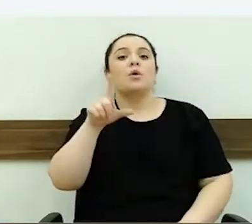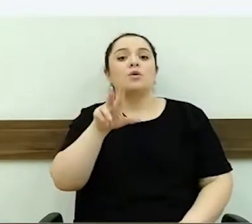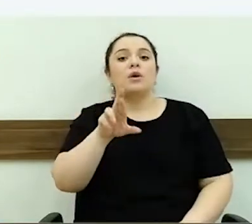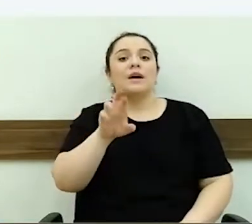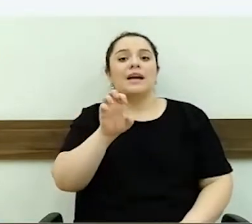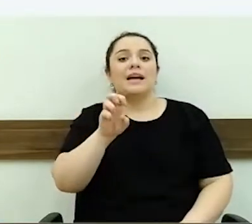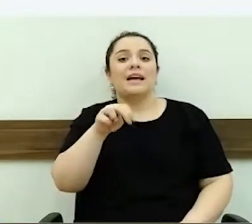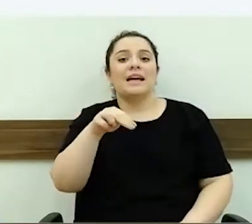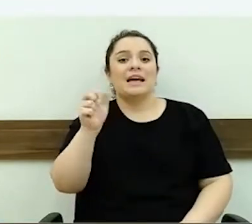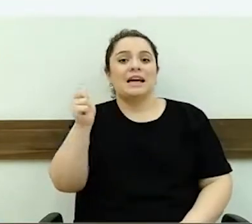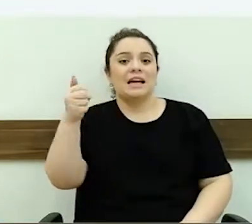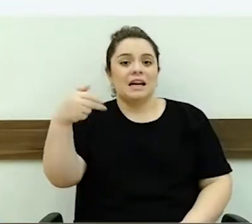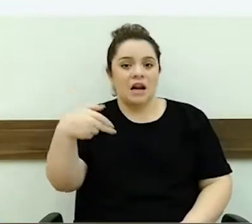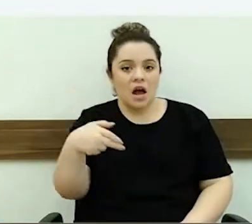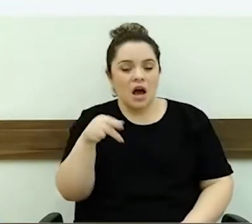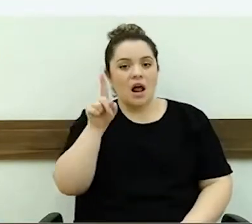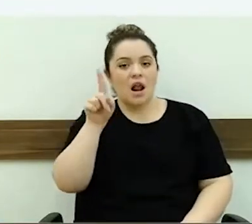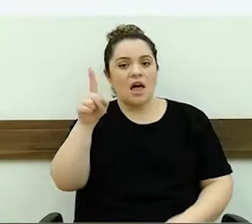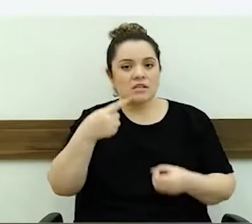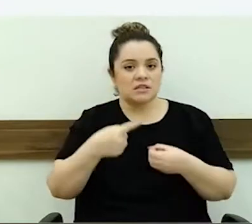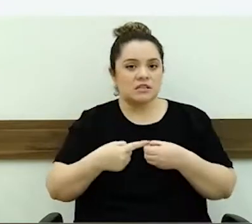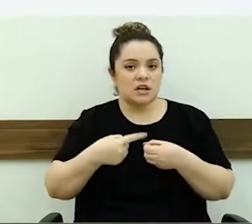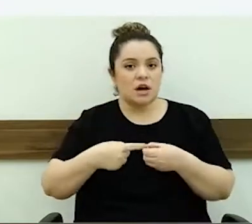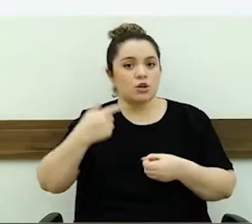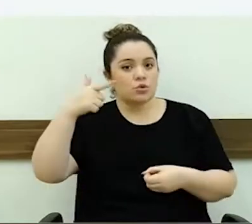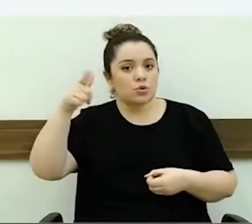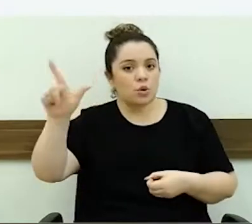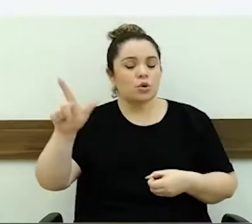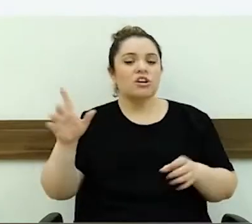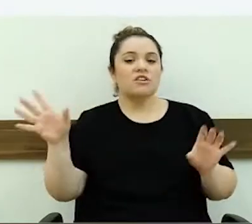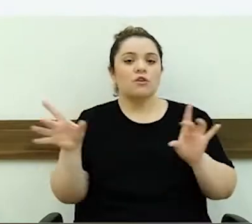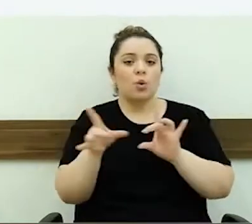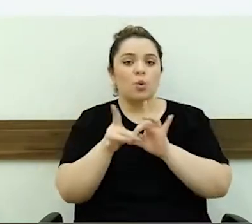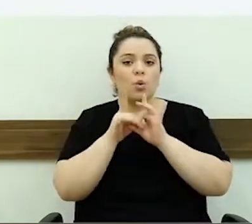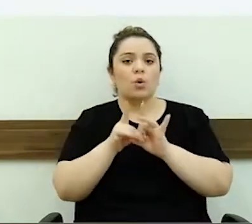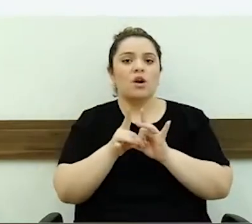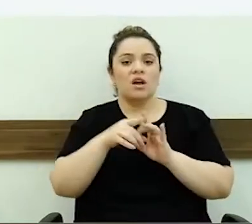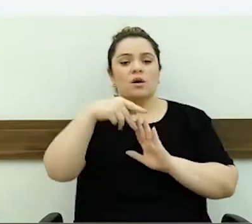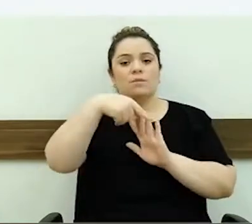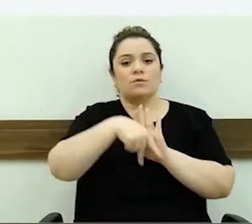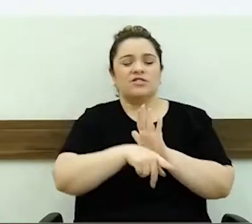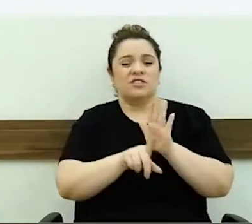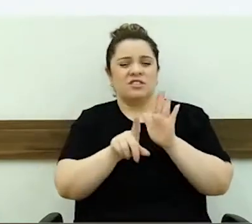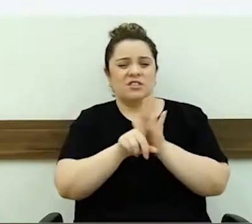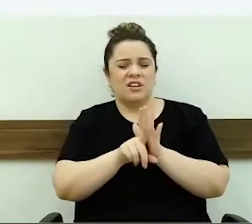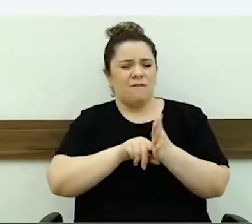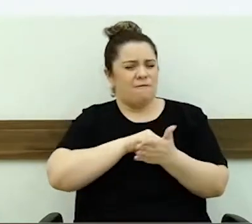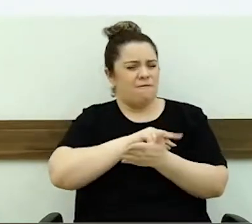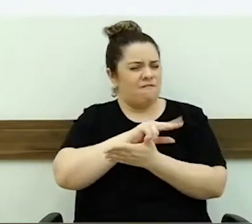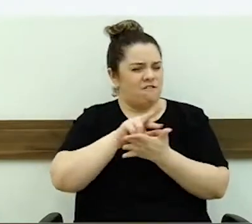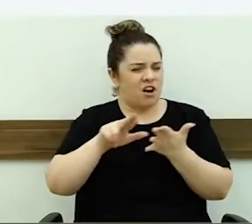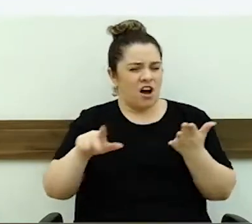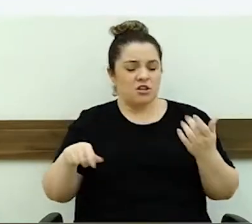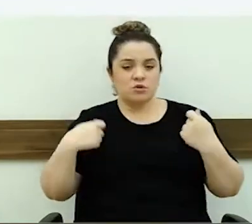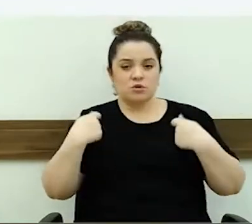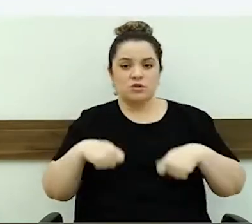resolvemos unir os projetos de lei em relação ao autismo, que é muita coisa que precisa, a Guaíra está bem